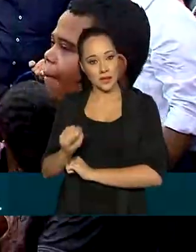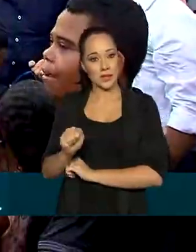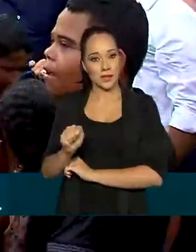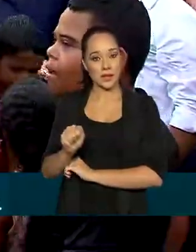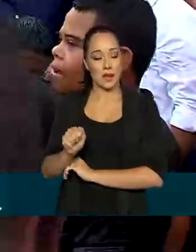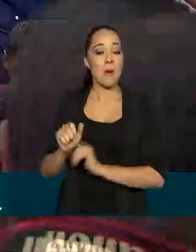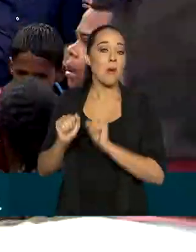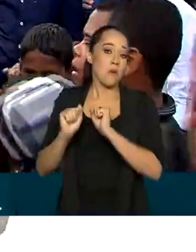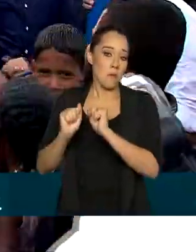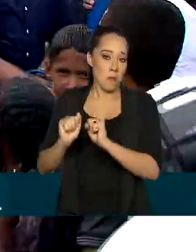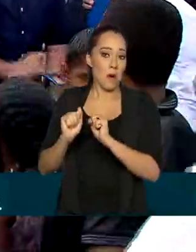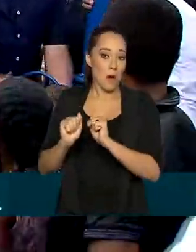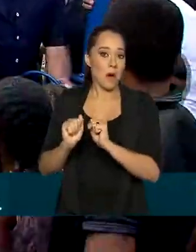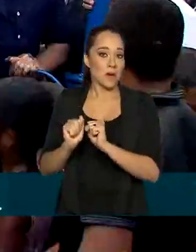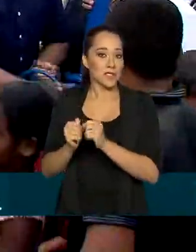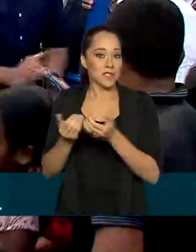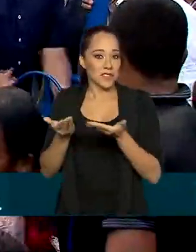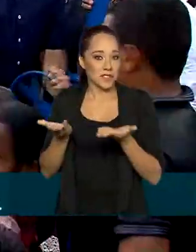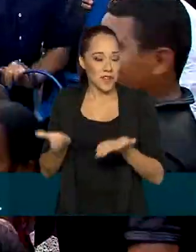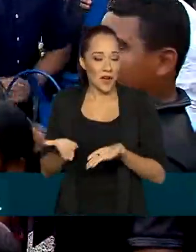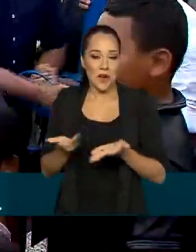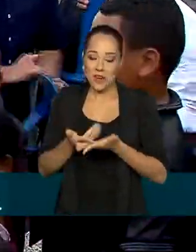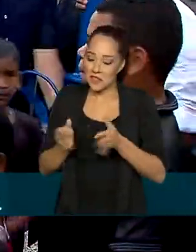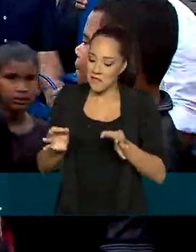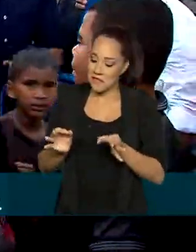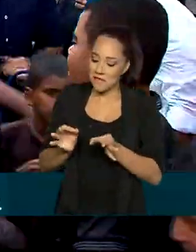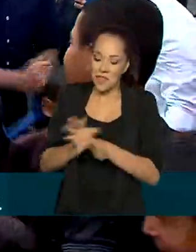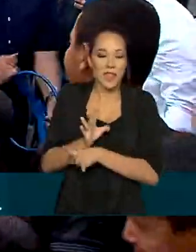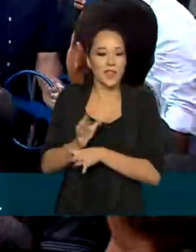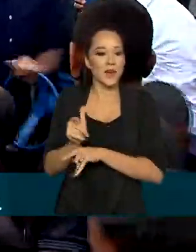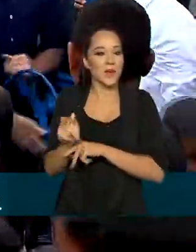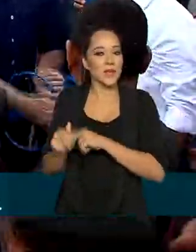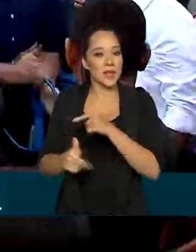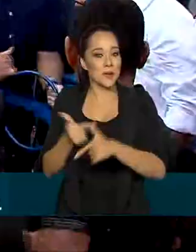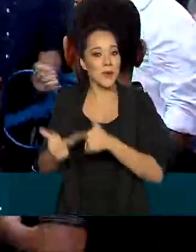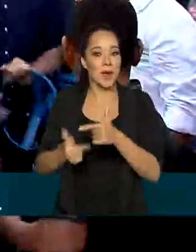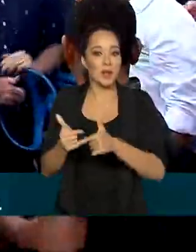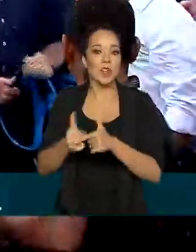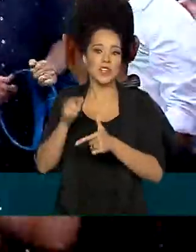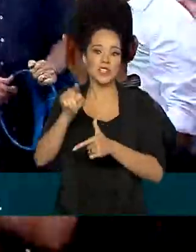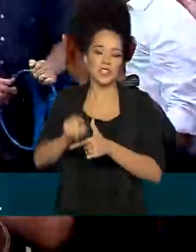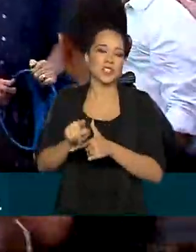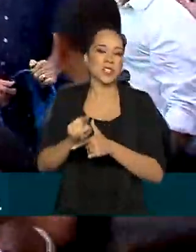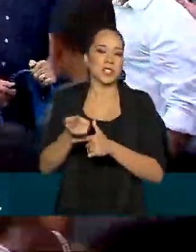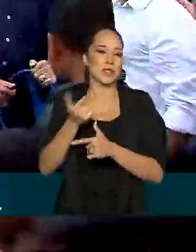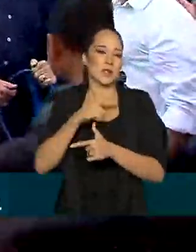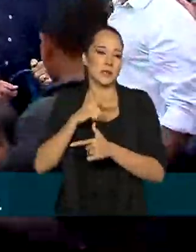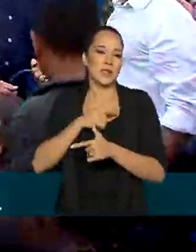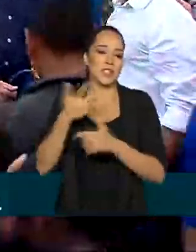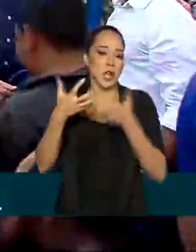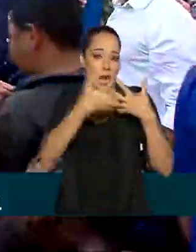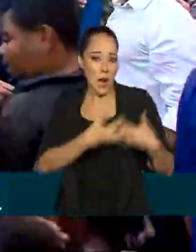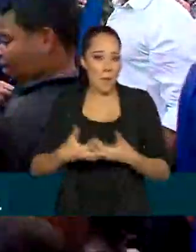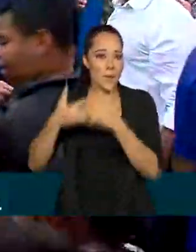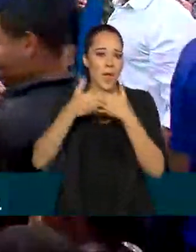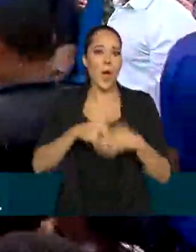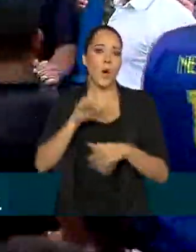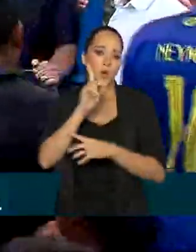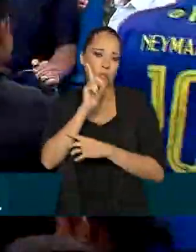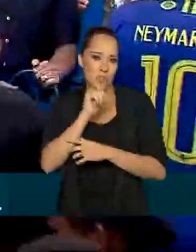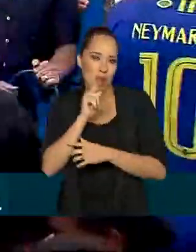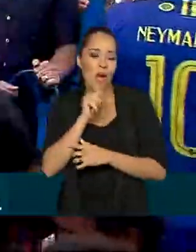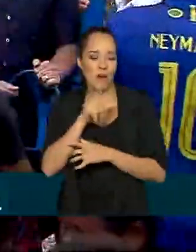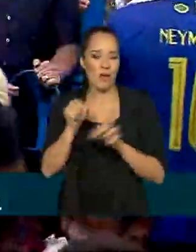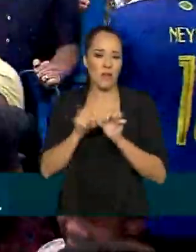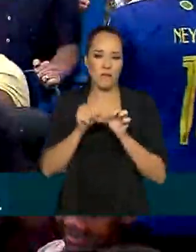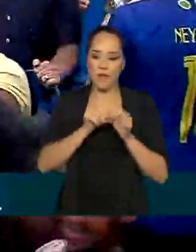pode ser finalmente encerrado o serviço de atendimento intermitente, que normalmente é feito